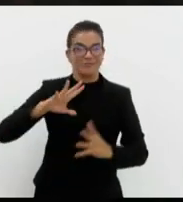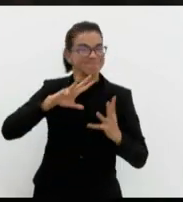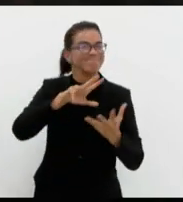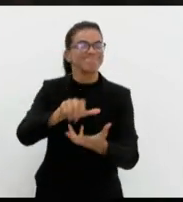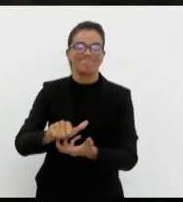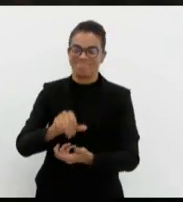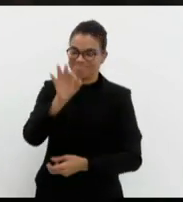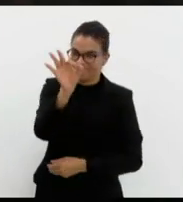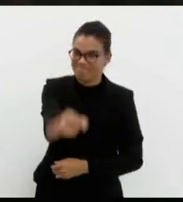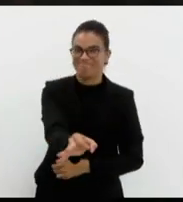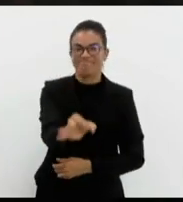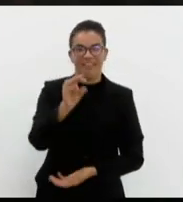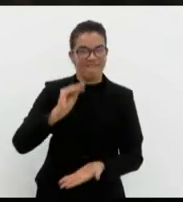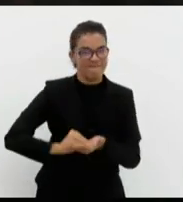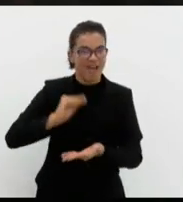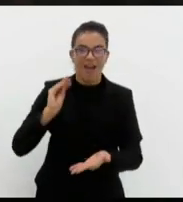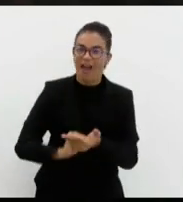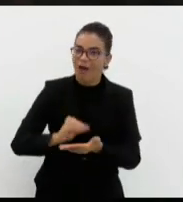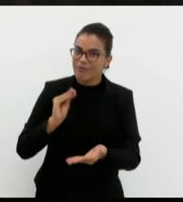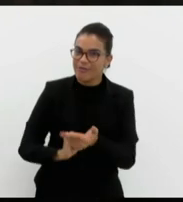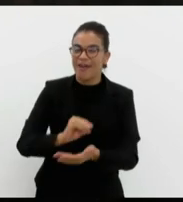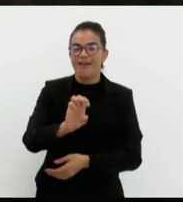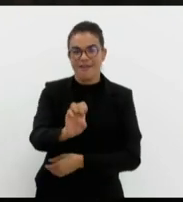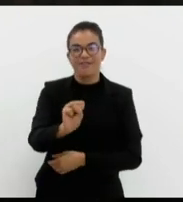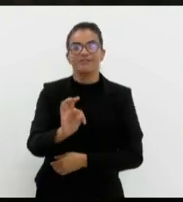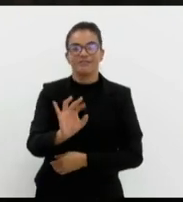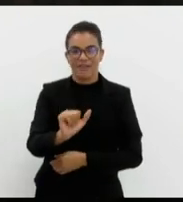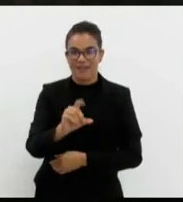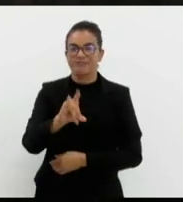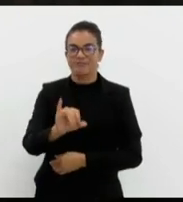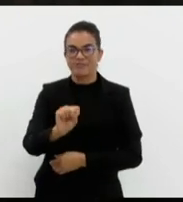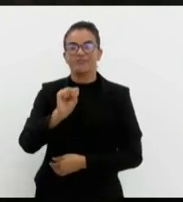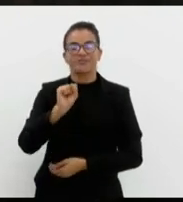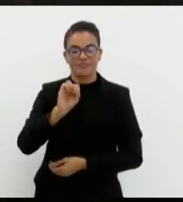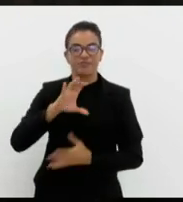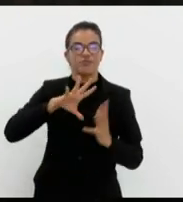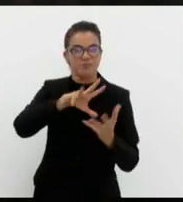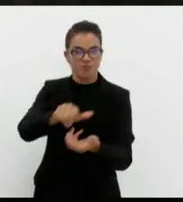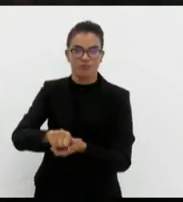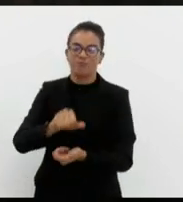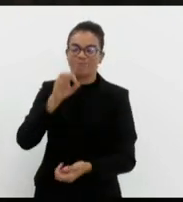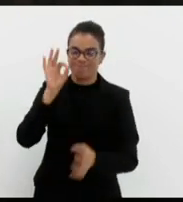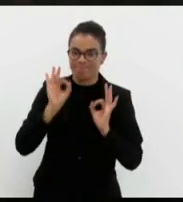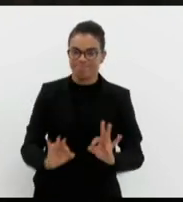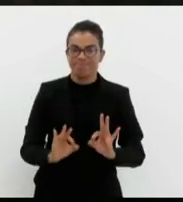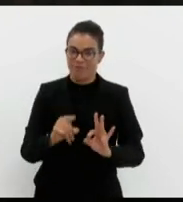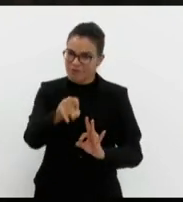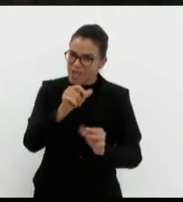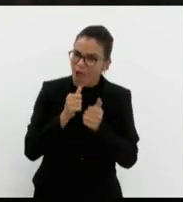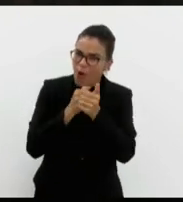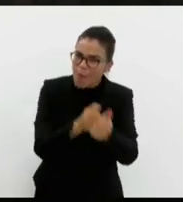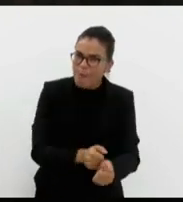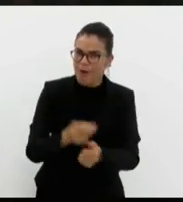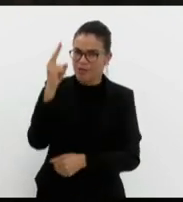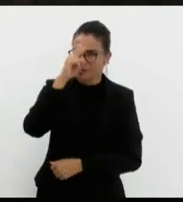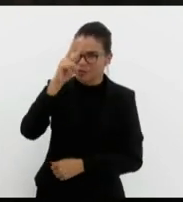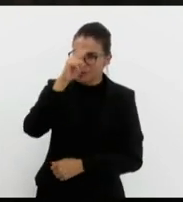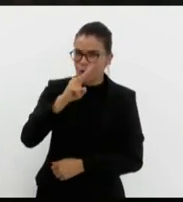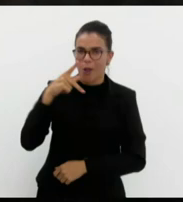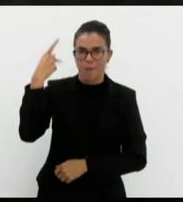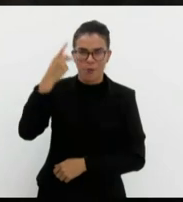Faltam estadistas no mundo. O deputado Atila Nunes acompanha a história política do mundo